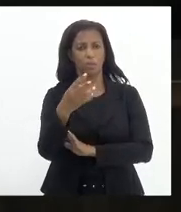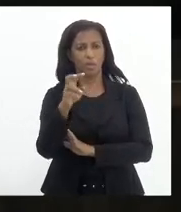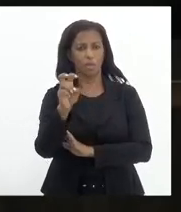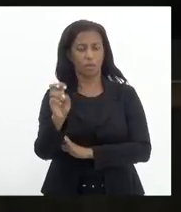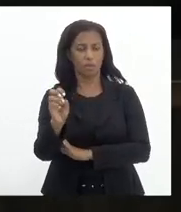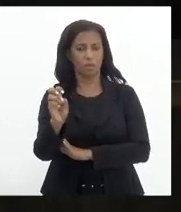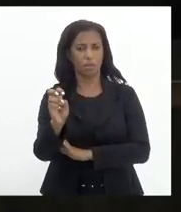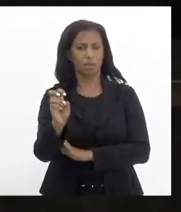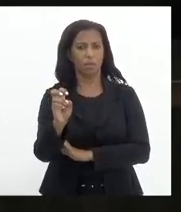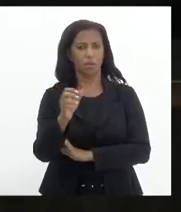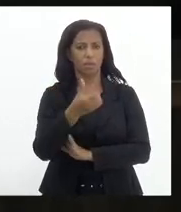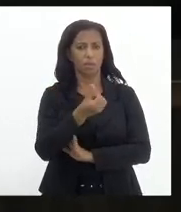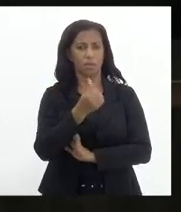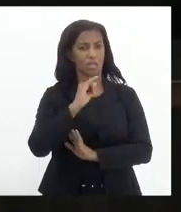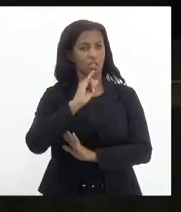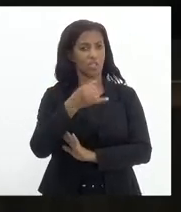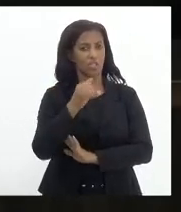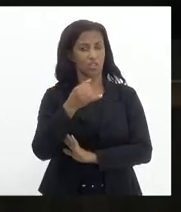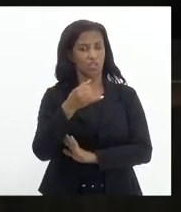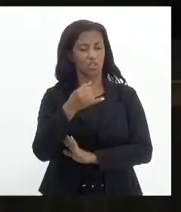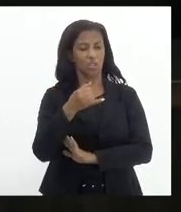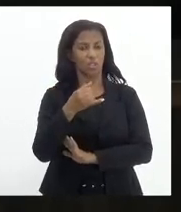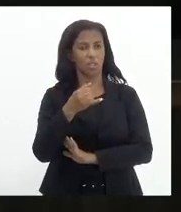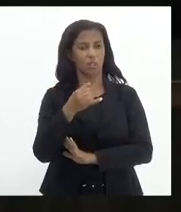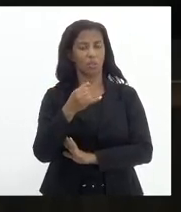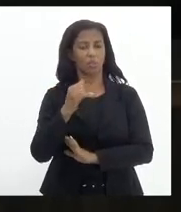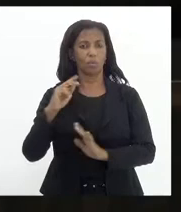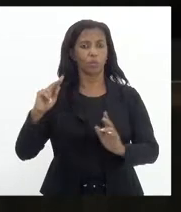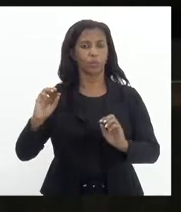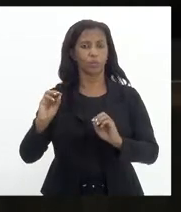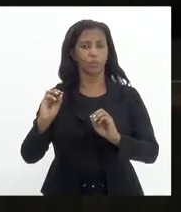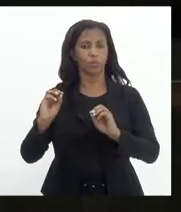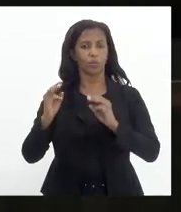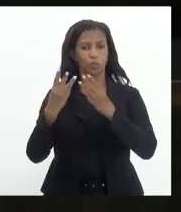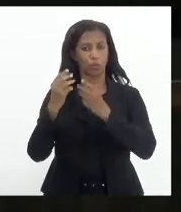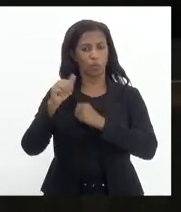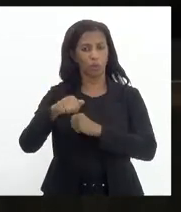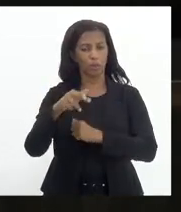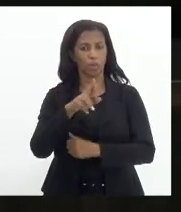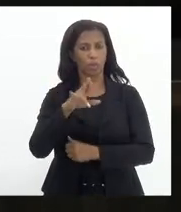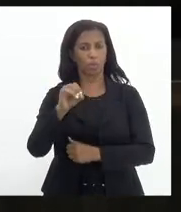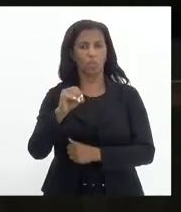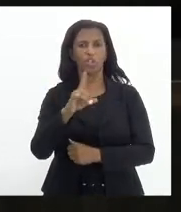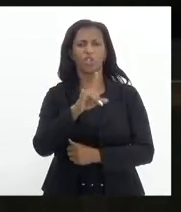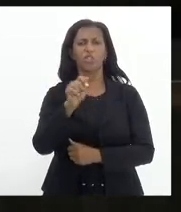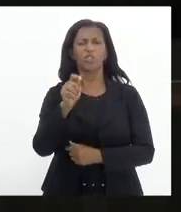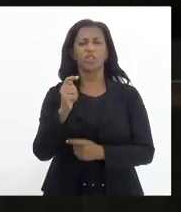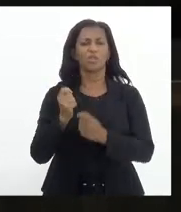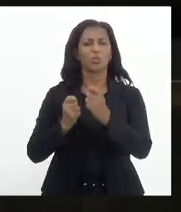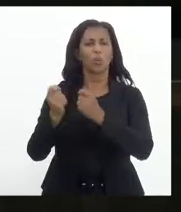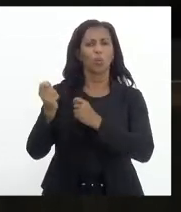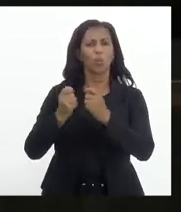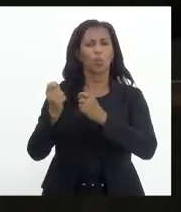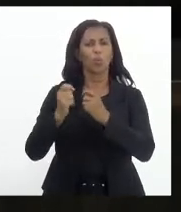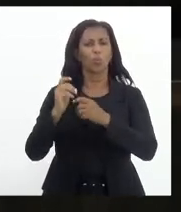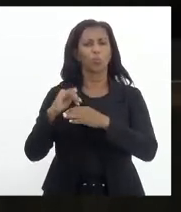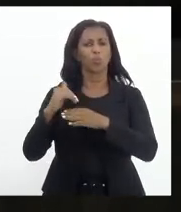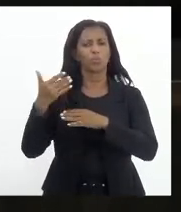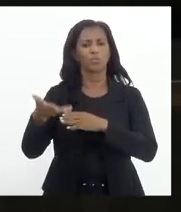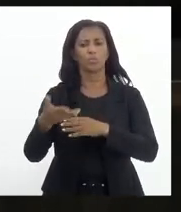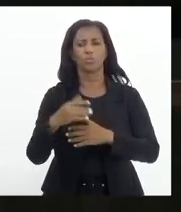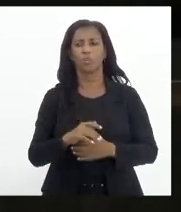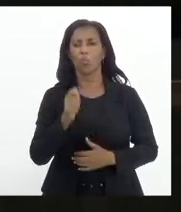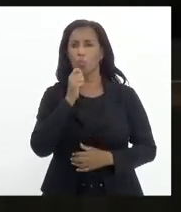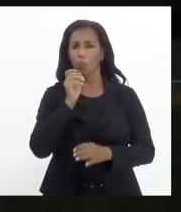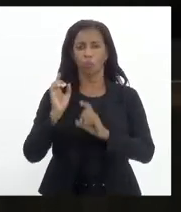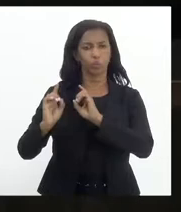2010, incluindo no calendário oficial de eventos do Estado do Rio, o dia do Auditor de Controle Externo. Em discussão. Não há